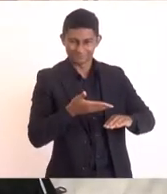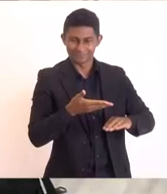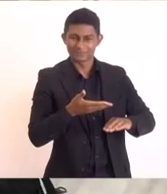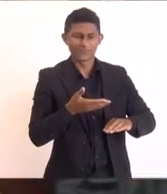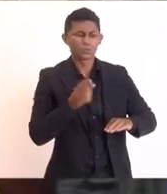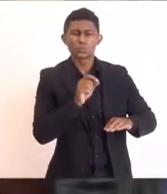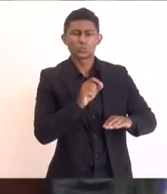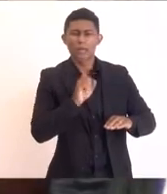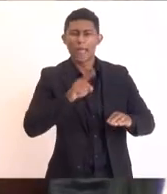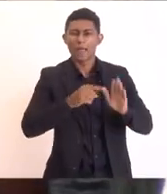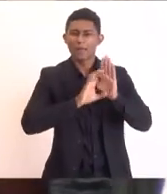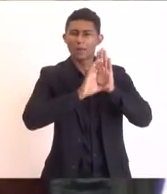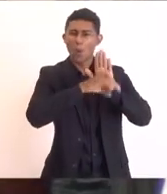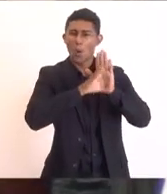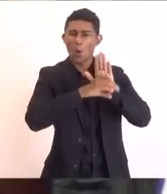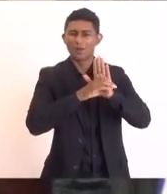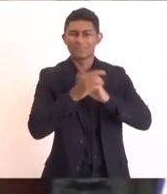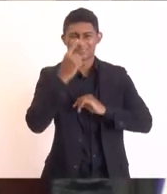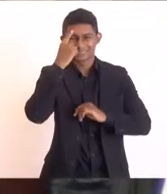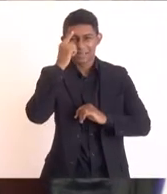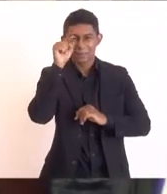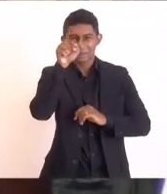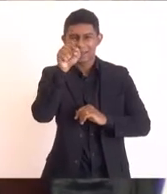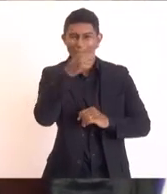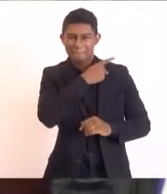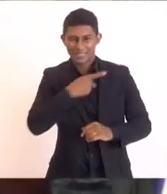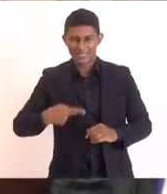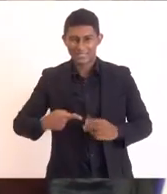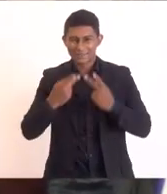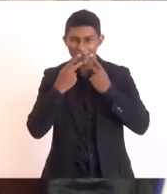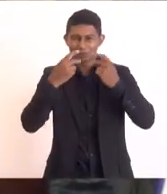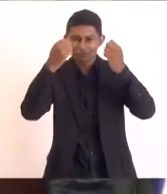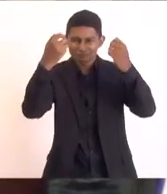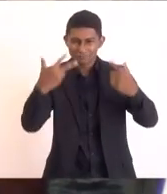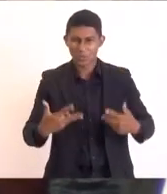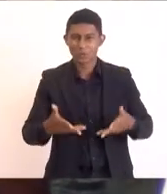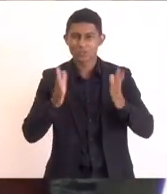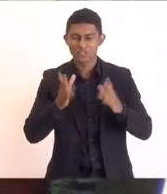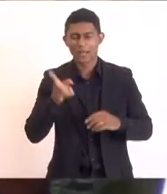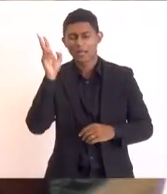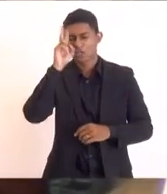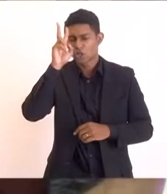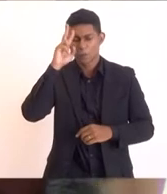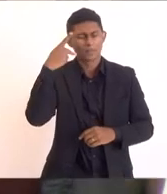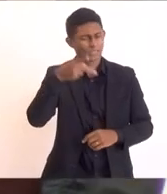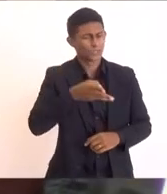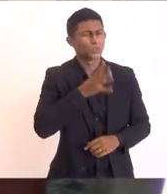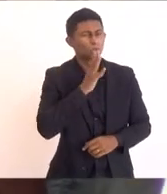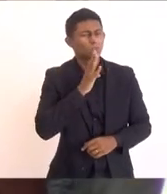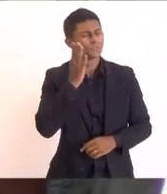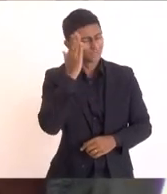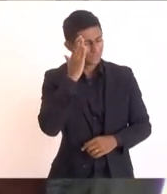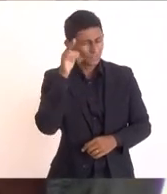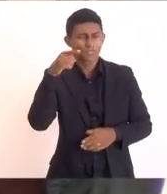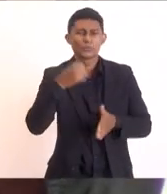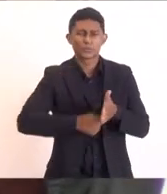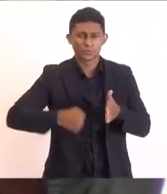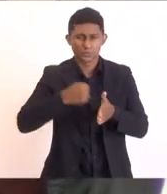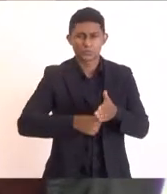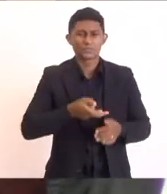concepção trazida pelo André Siciliano conhecendo sua história sua origem sua luta